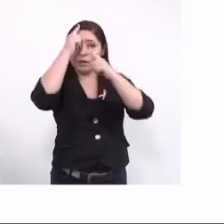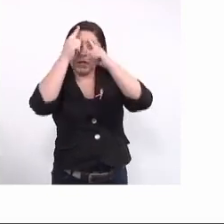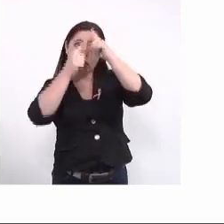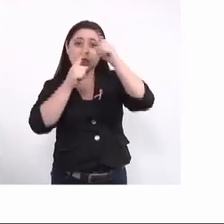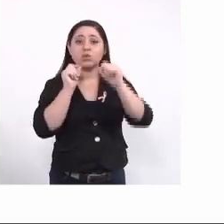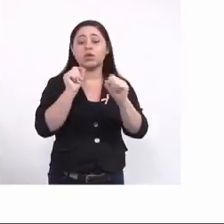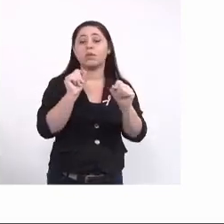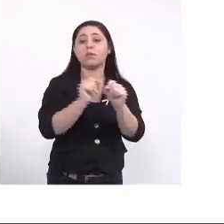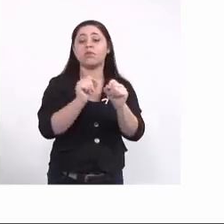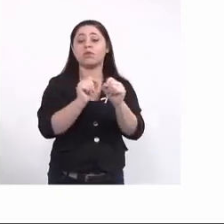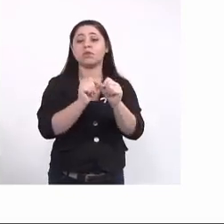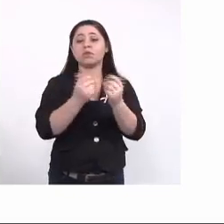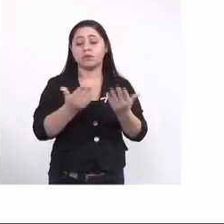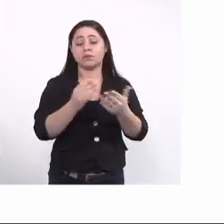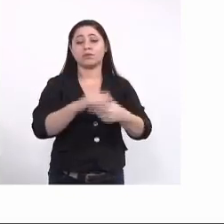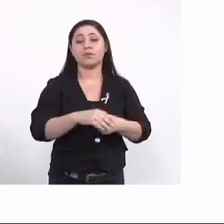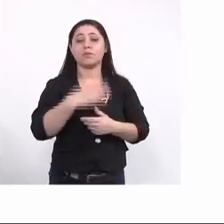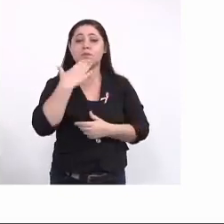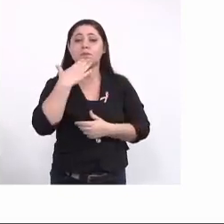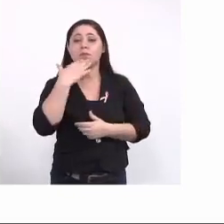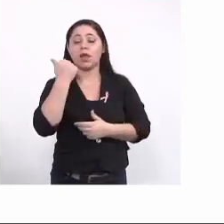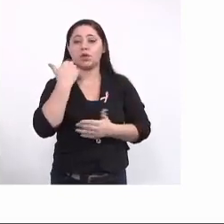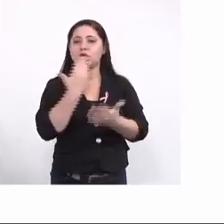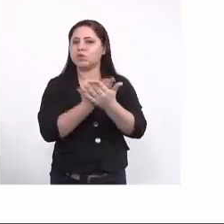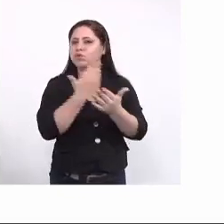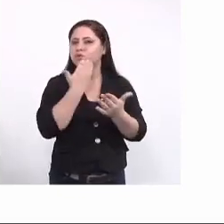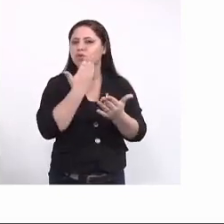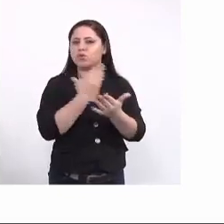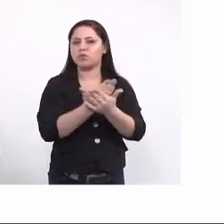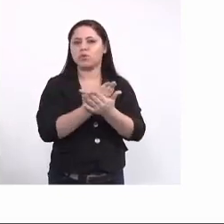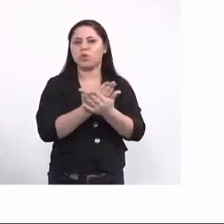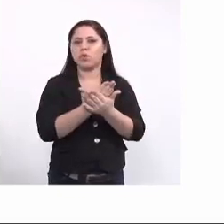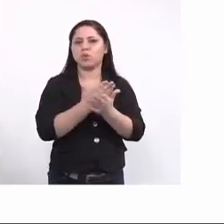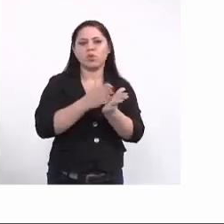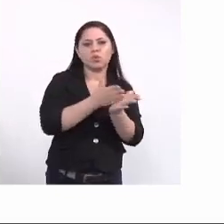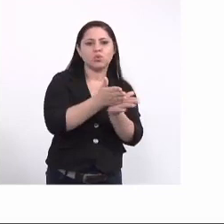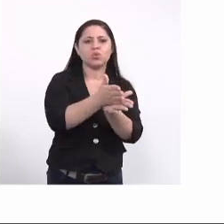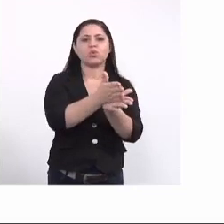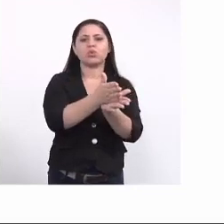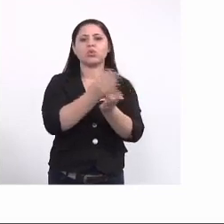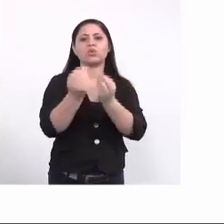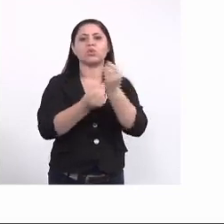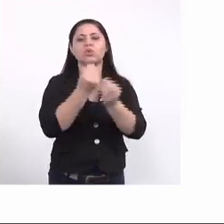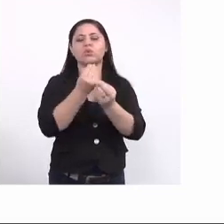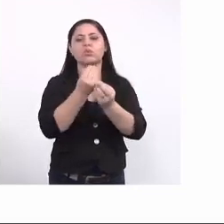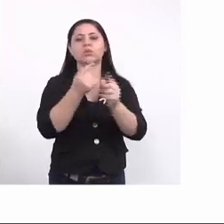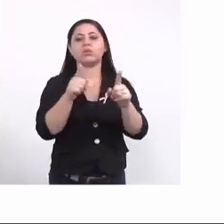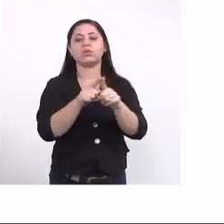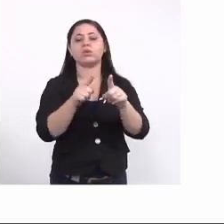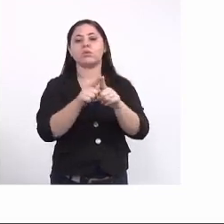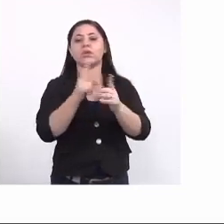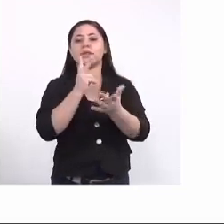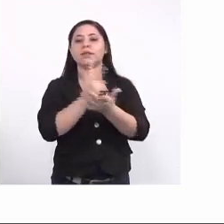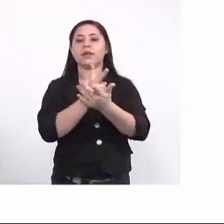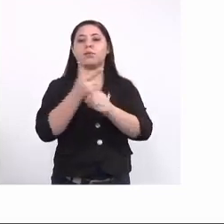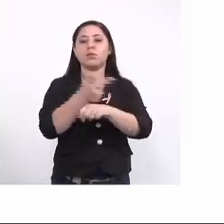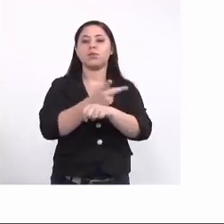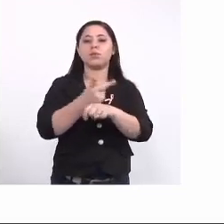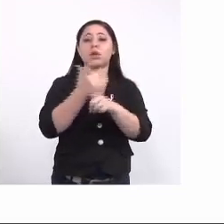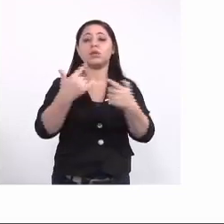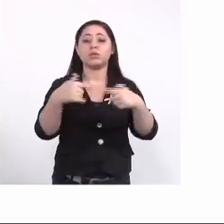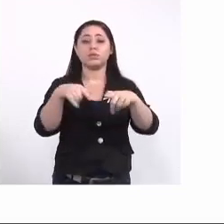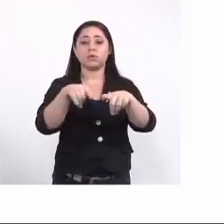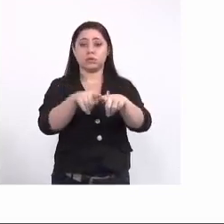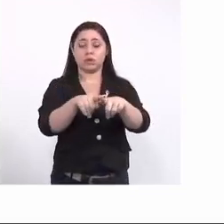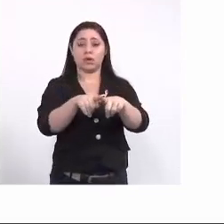de o que a gente pode fazer para melhorar o estudo ou ter um certo direcionamento mas também sempre na busca de parceiros